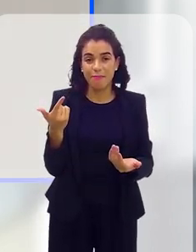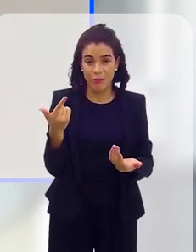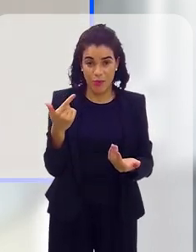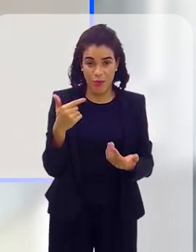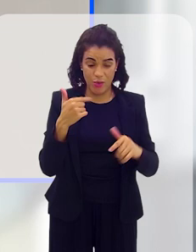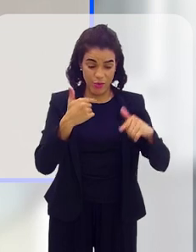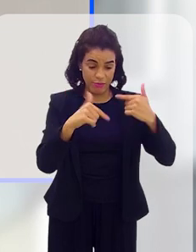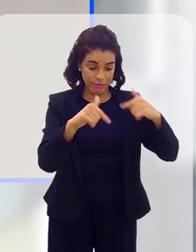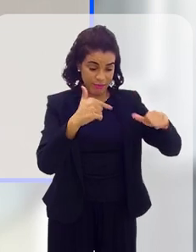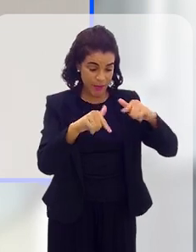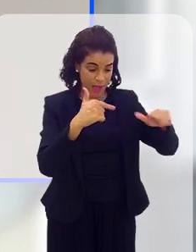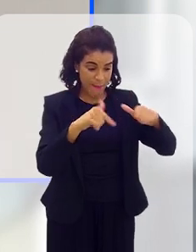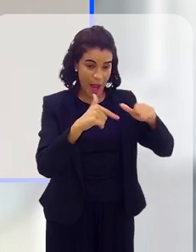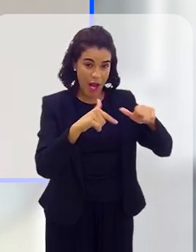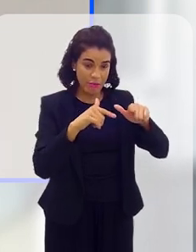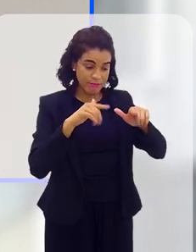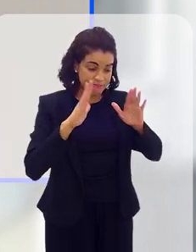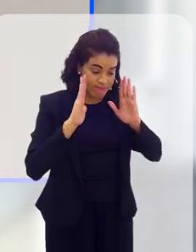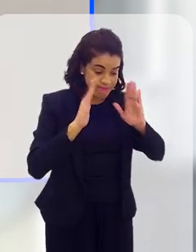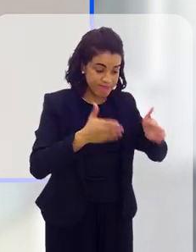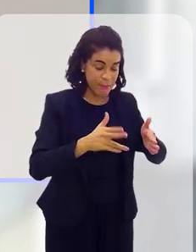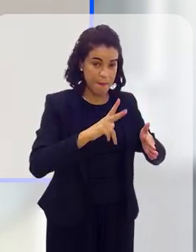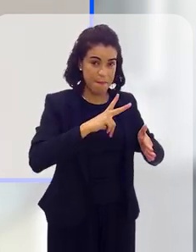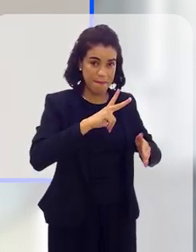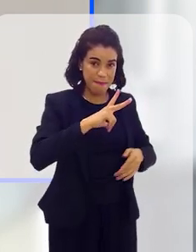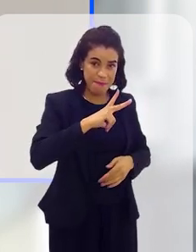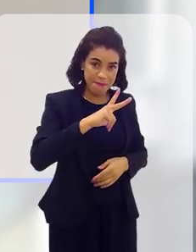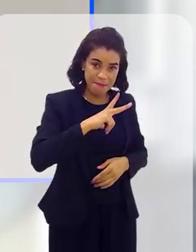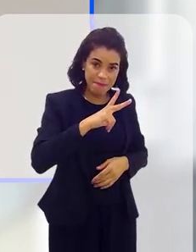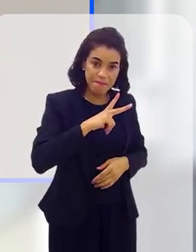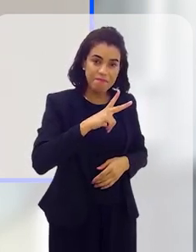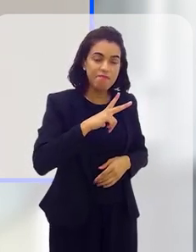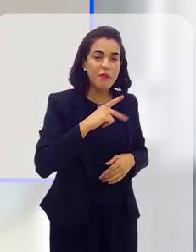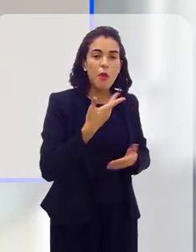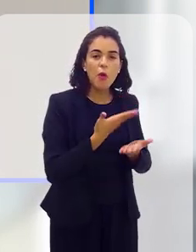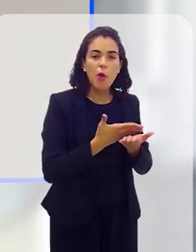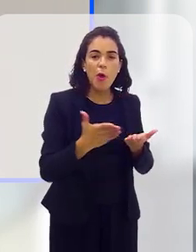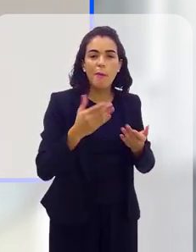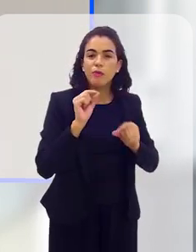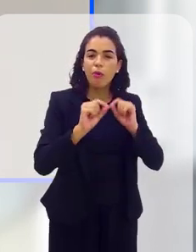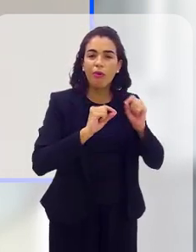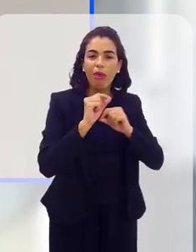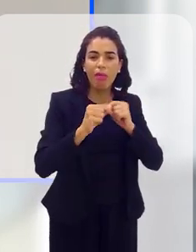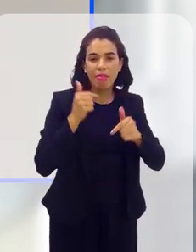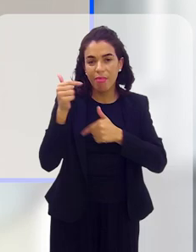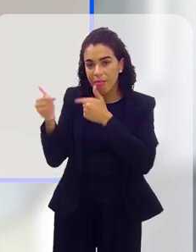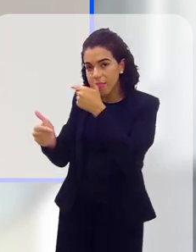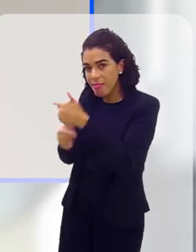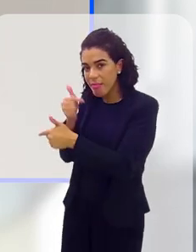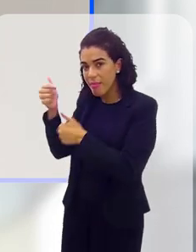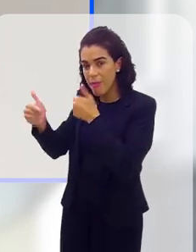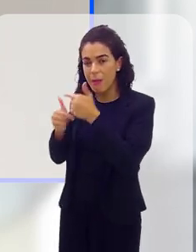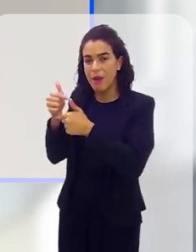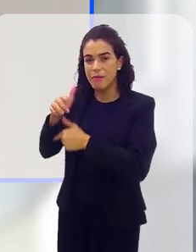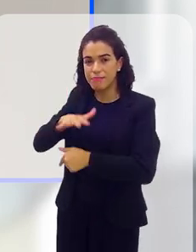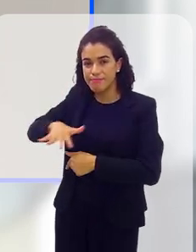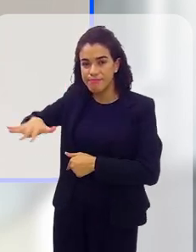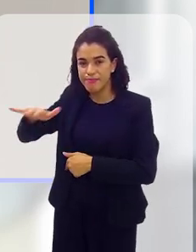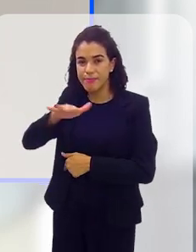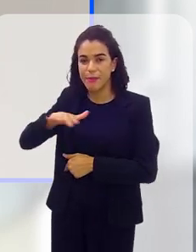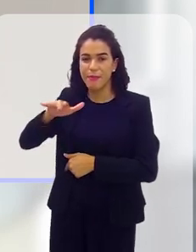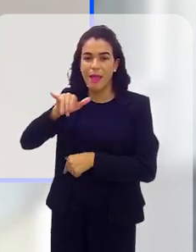saio da minha esfera de produção privada e começo a dar a minha energia